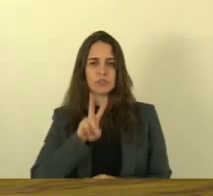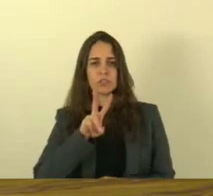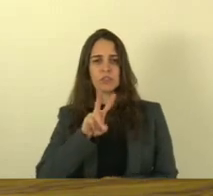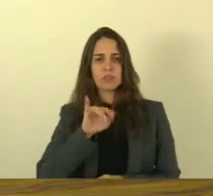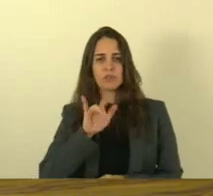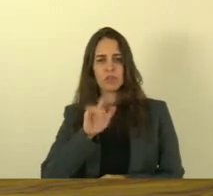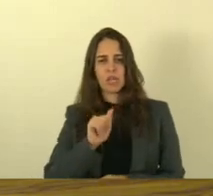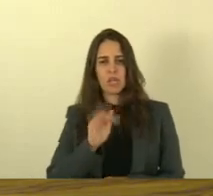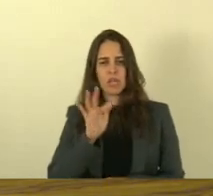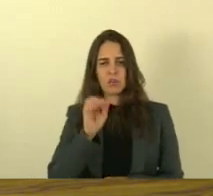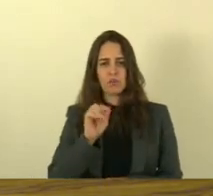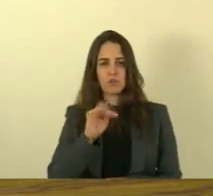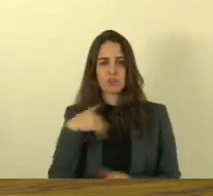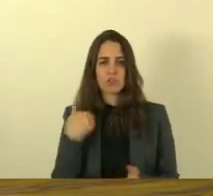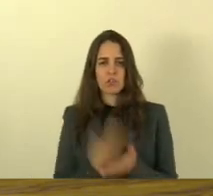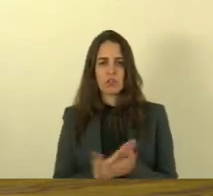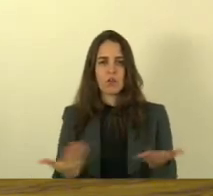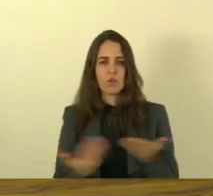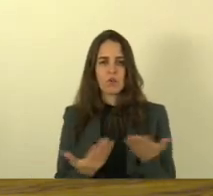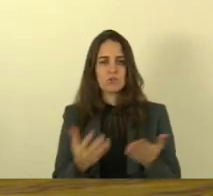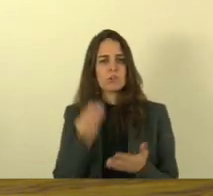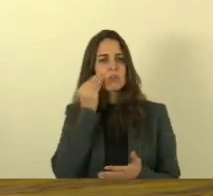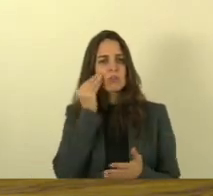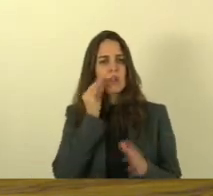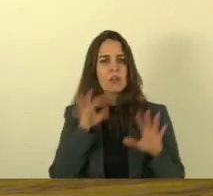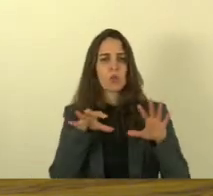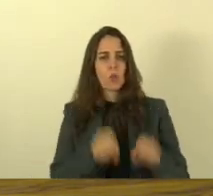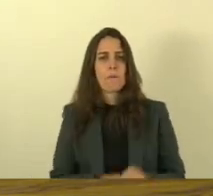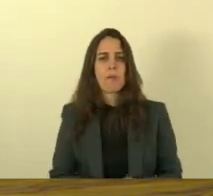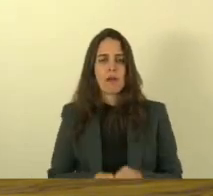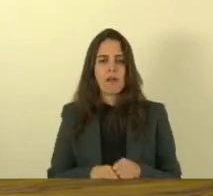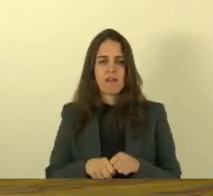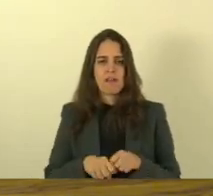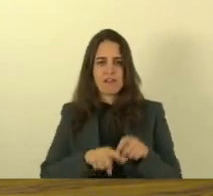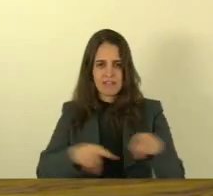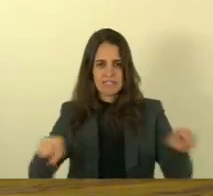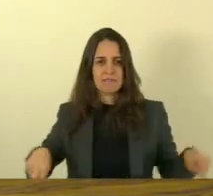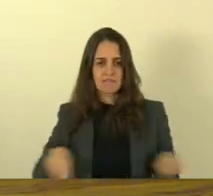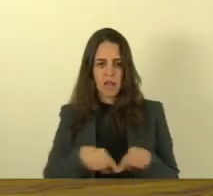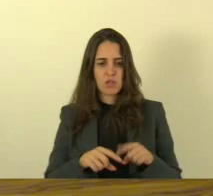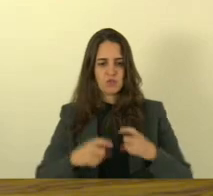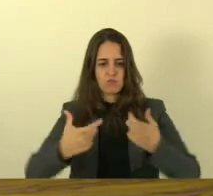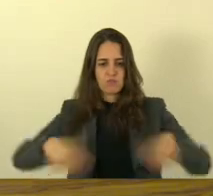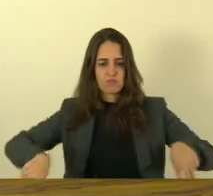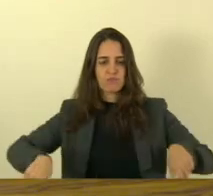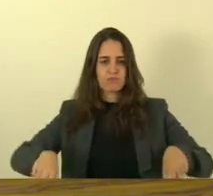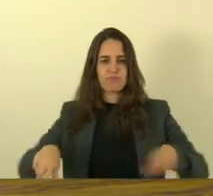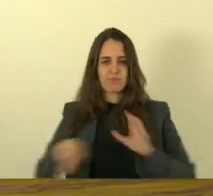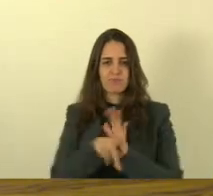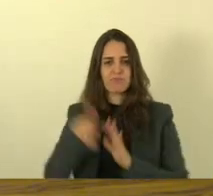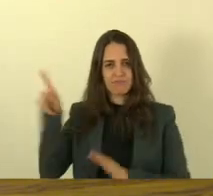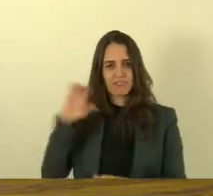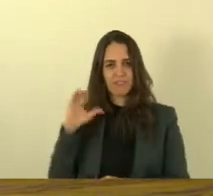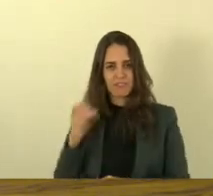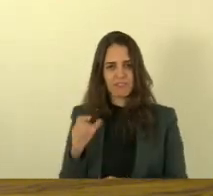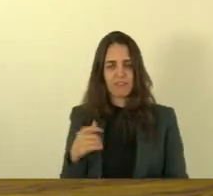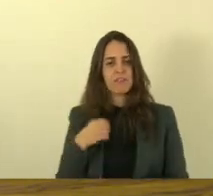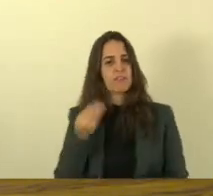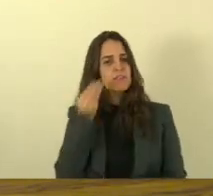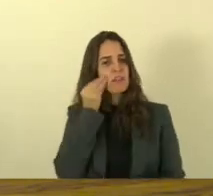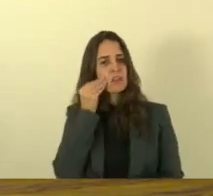hoje tenta tomar o estádio da Desportiva que até hoje tenta através da justiça